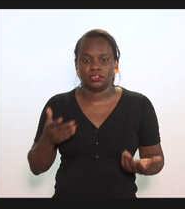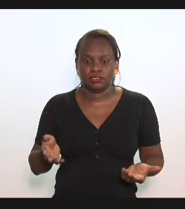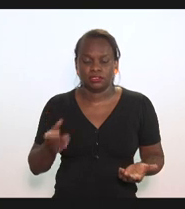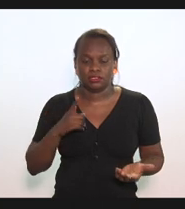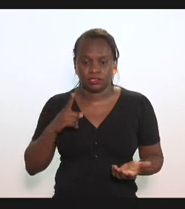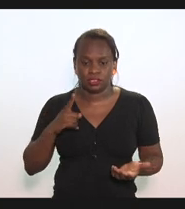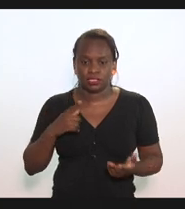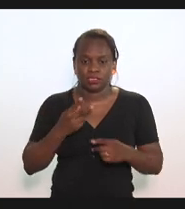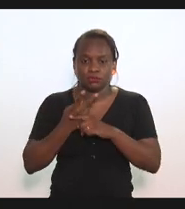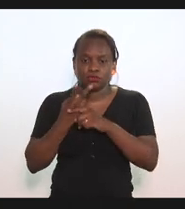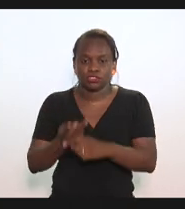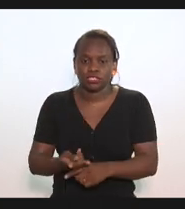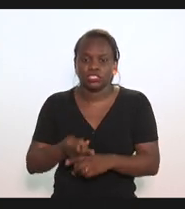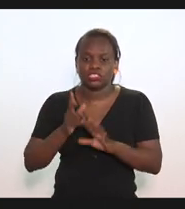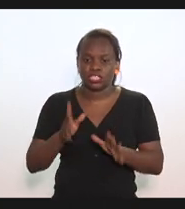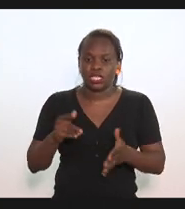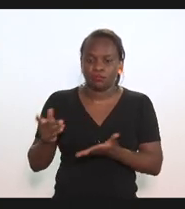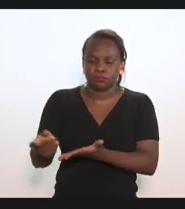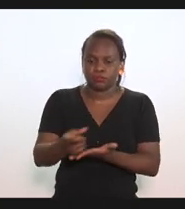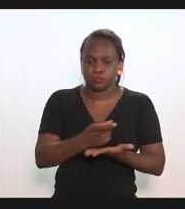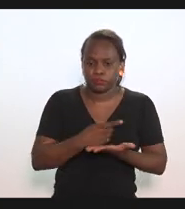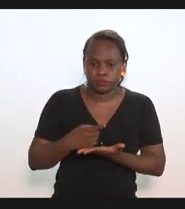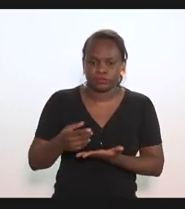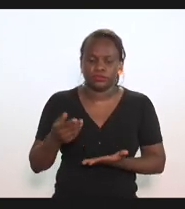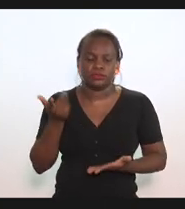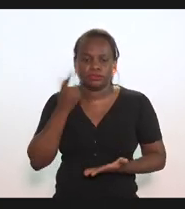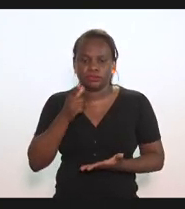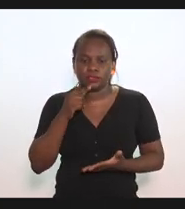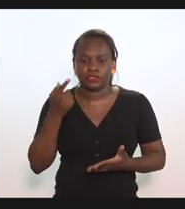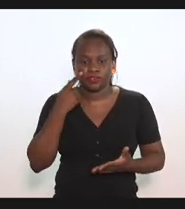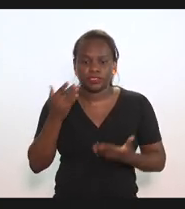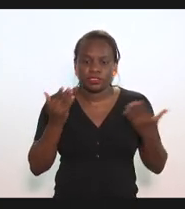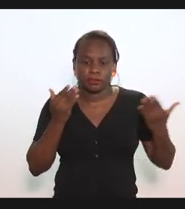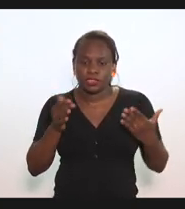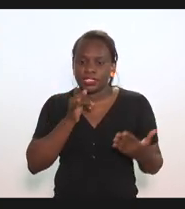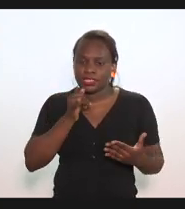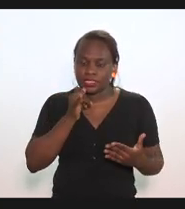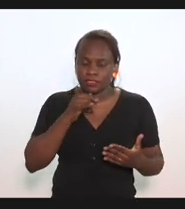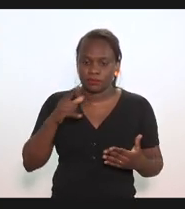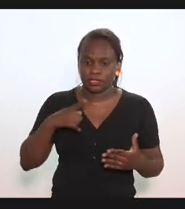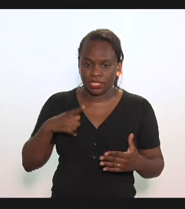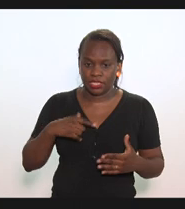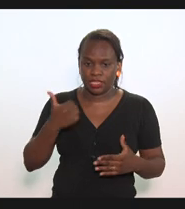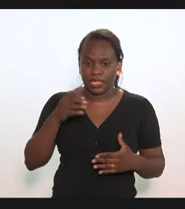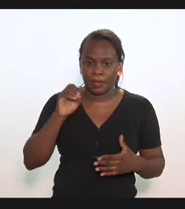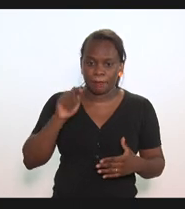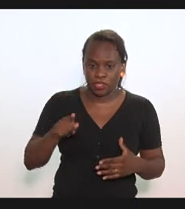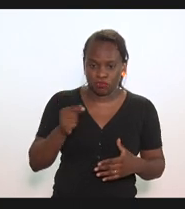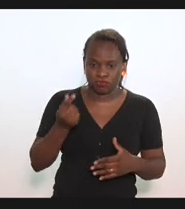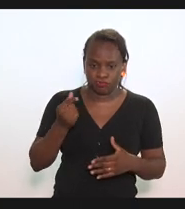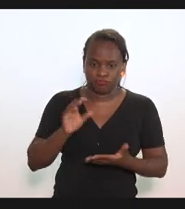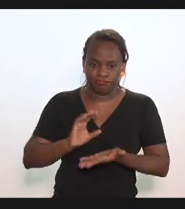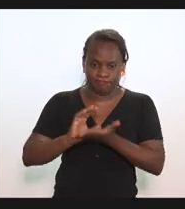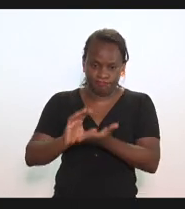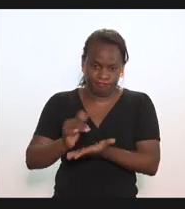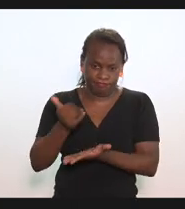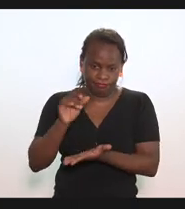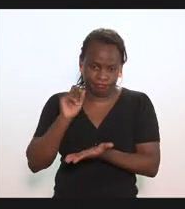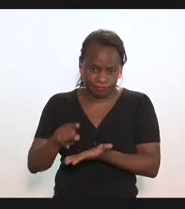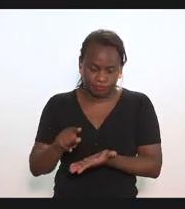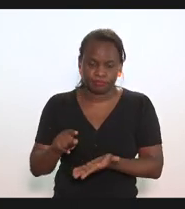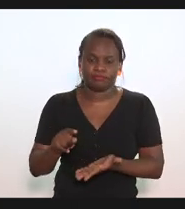impacto de arrecadação. Então, gente simulou um exemplo de uma receita de 10 mil reais onde,